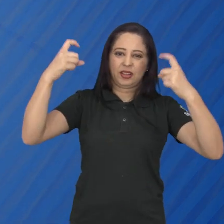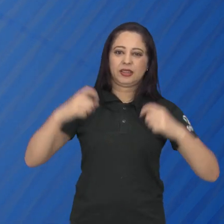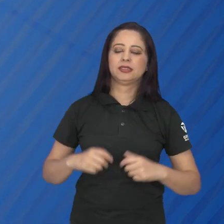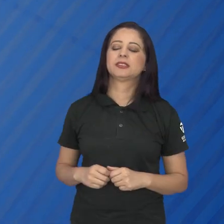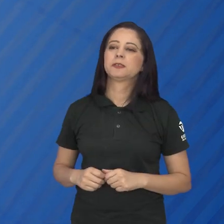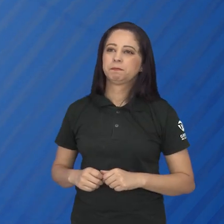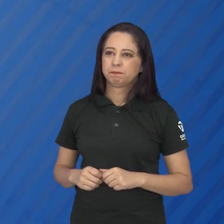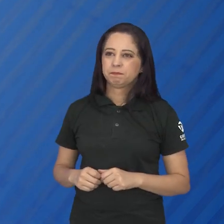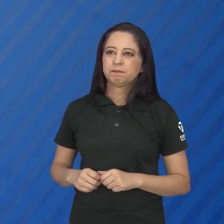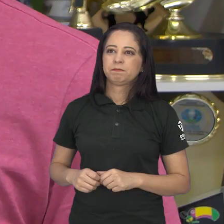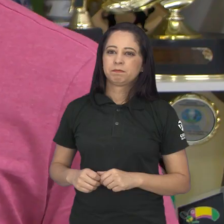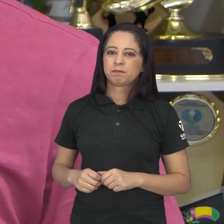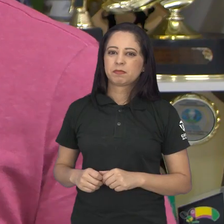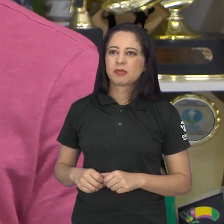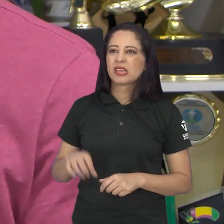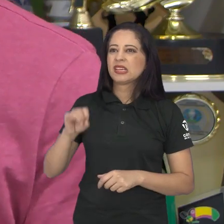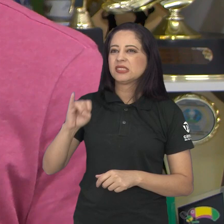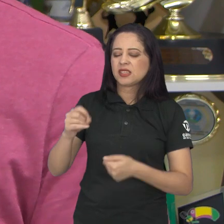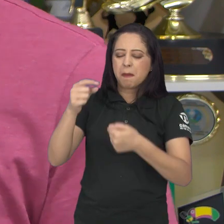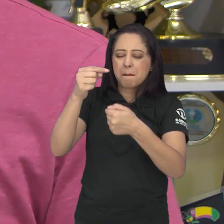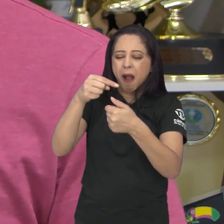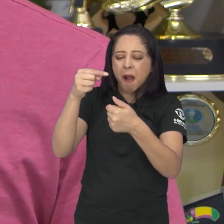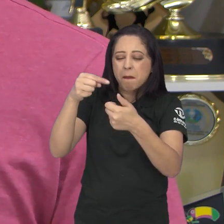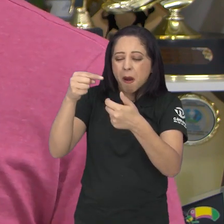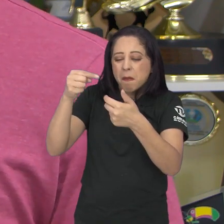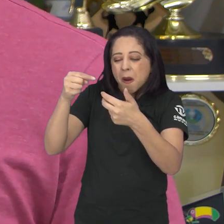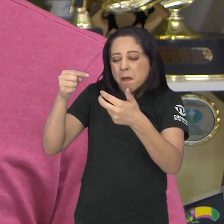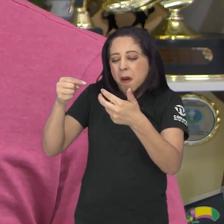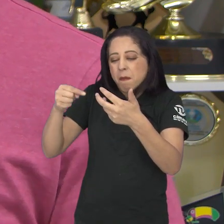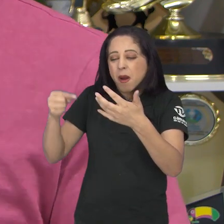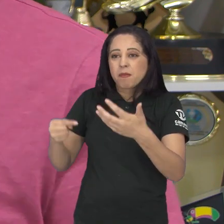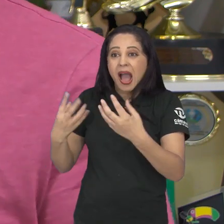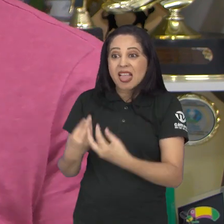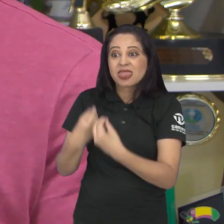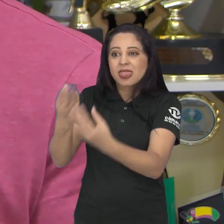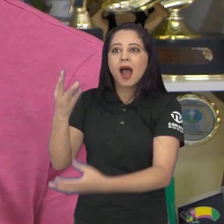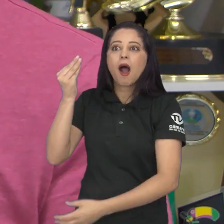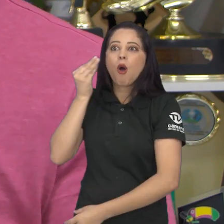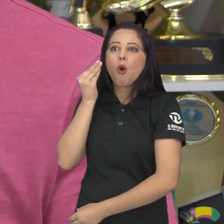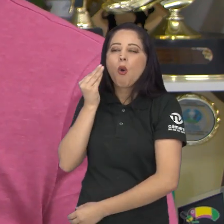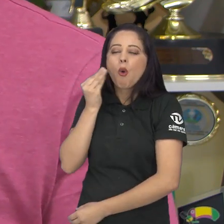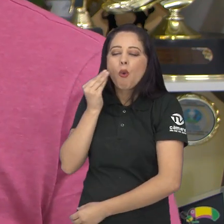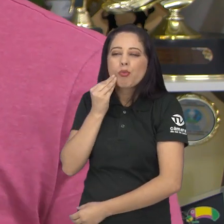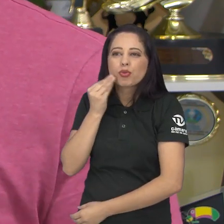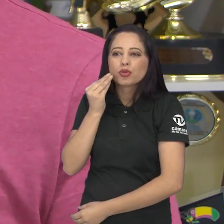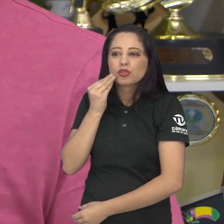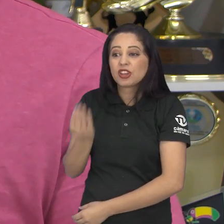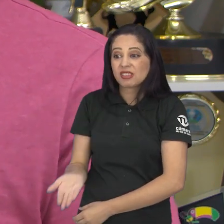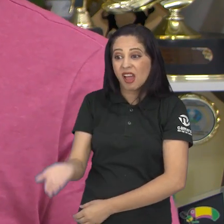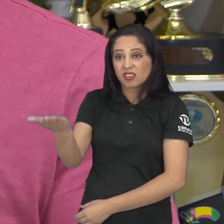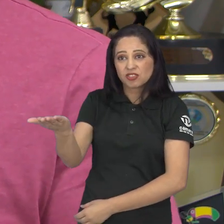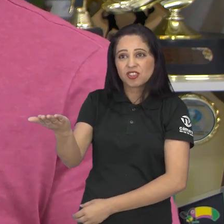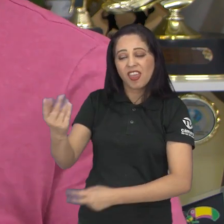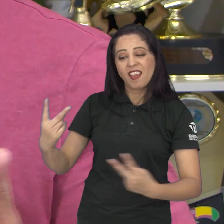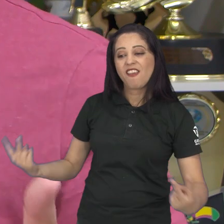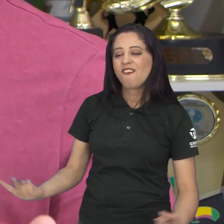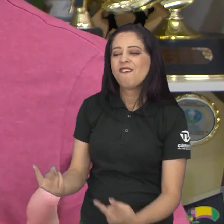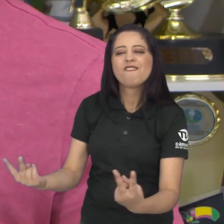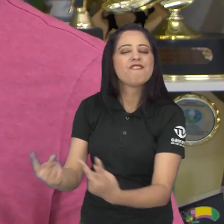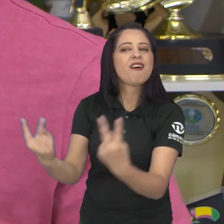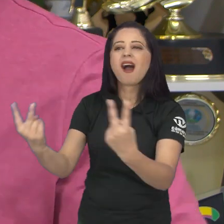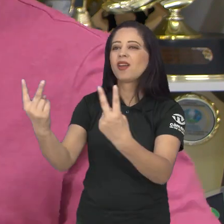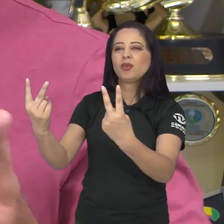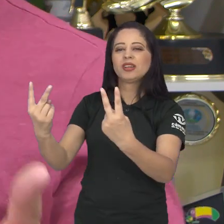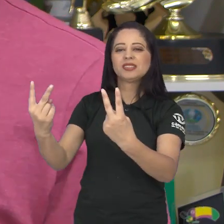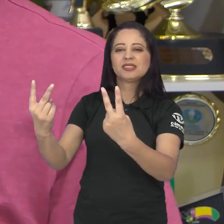evitar casos de violência. Todas as ações que vai para dar oportunidade ao jovem a querer ser